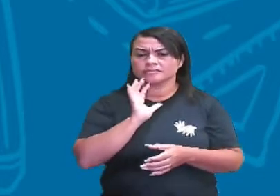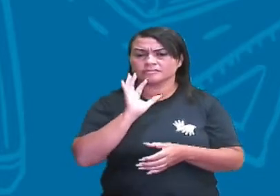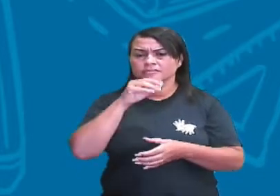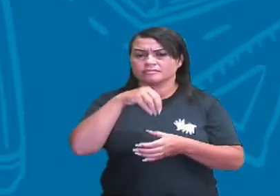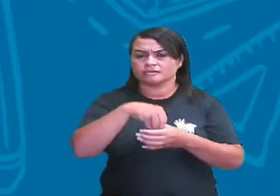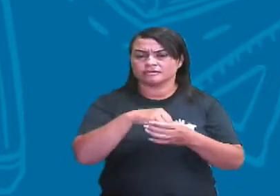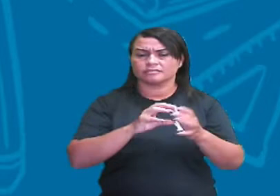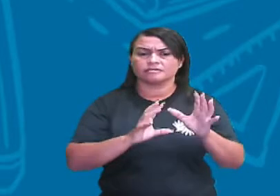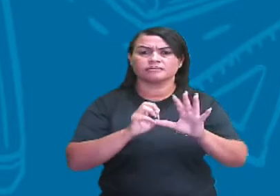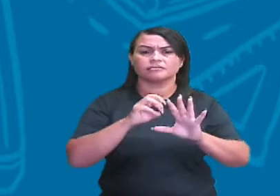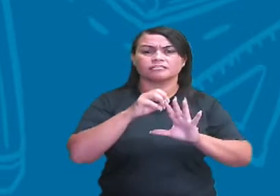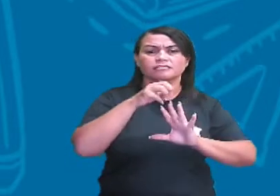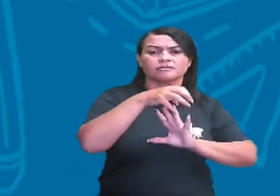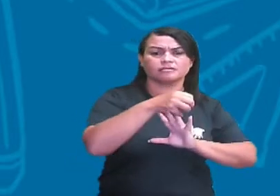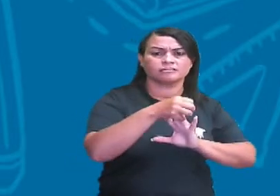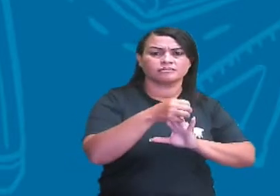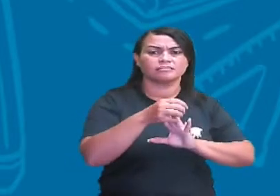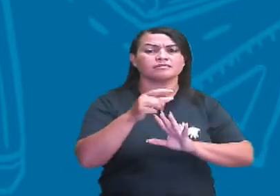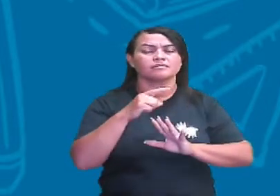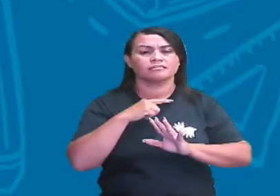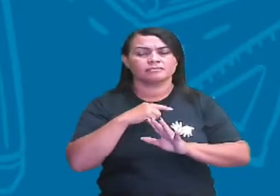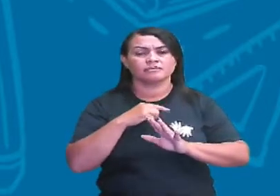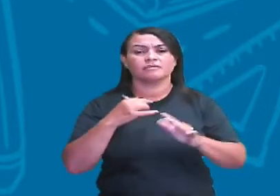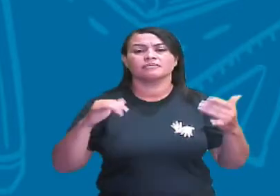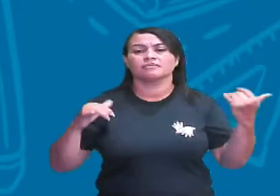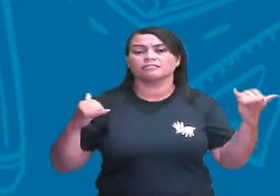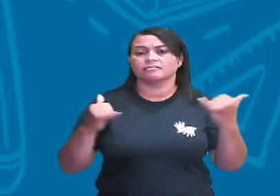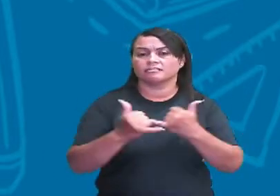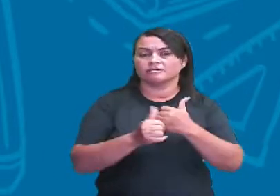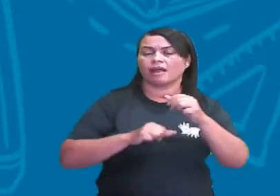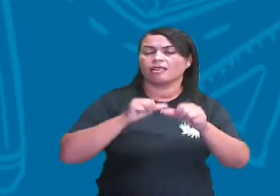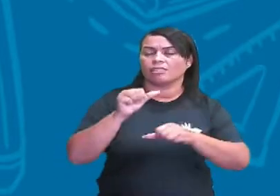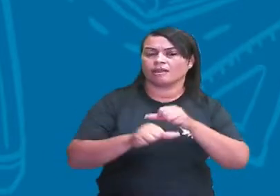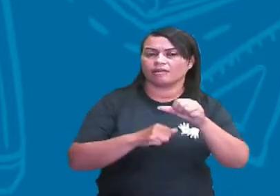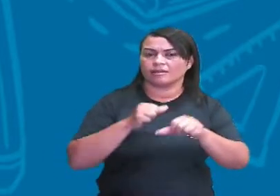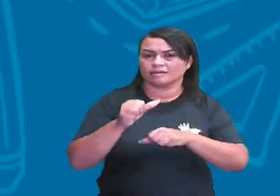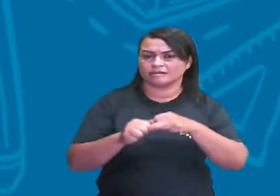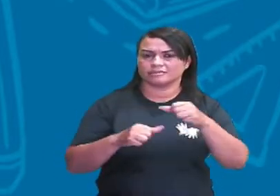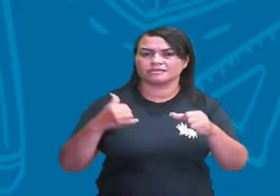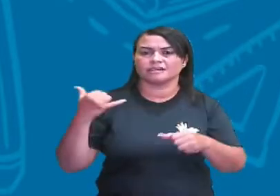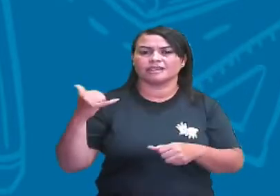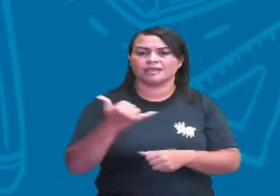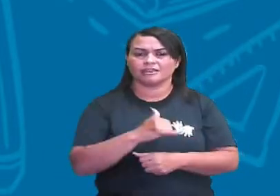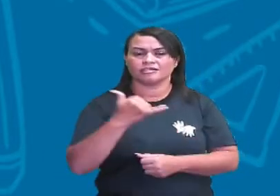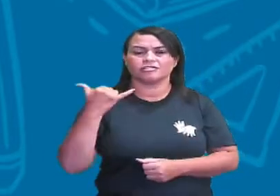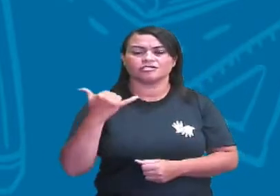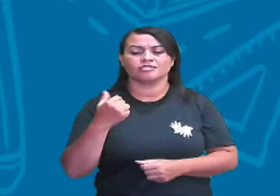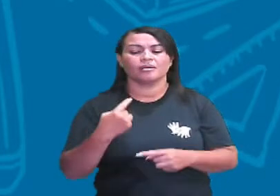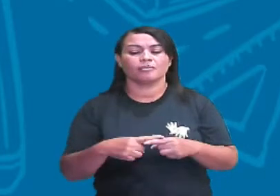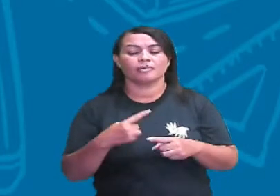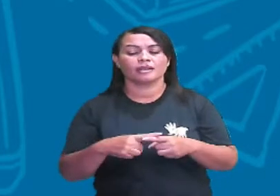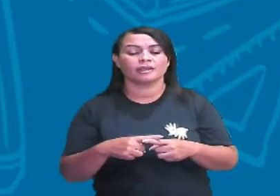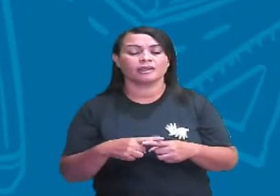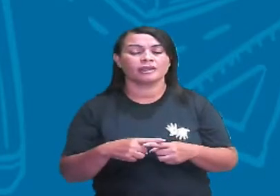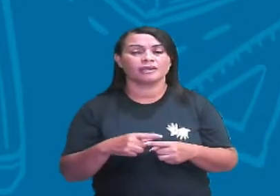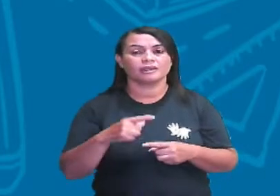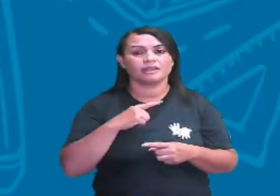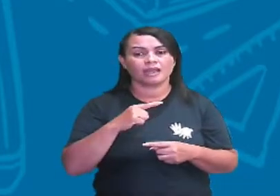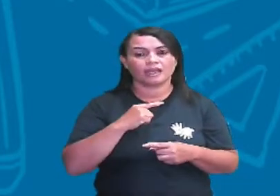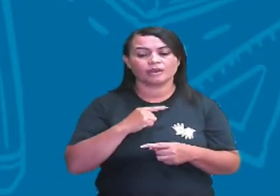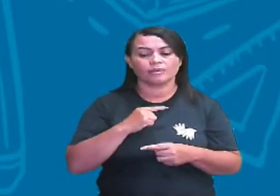está acontecendo um fluxo de energia. Porque a energia que o consumidor primário está